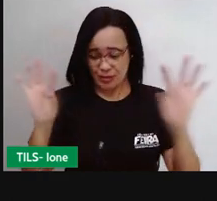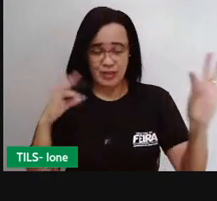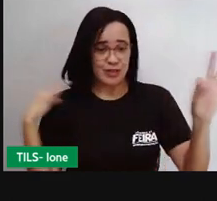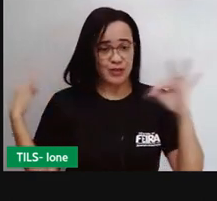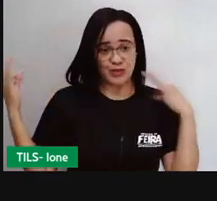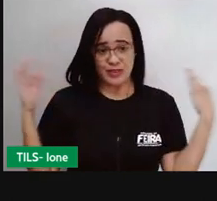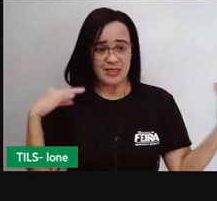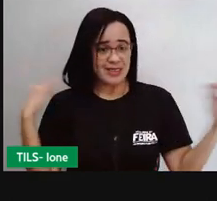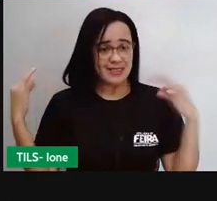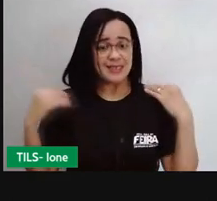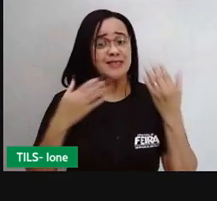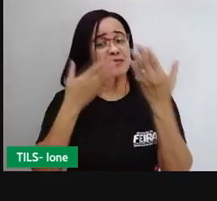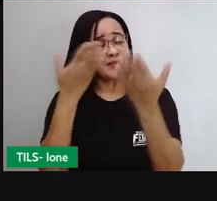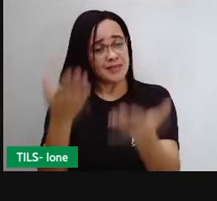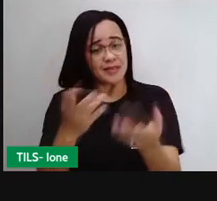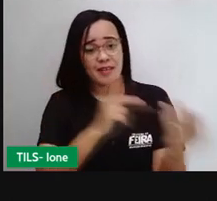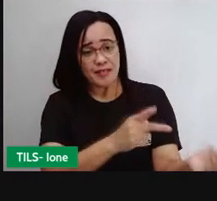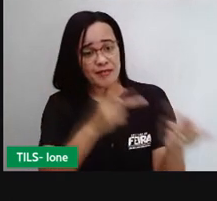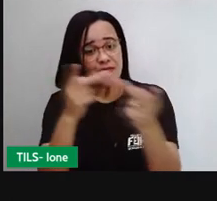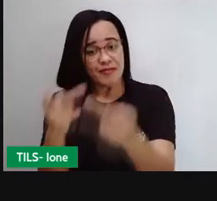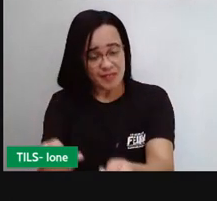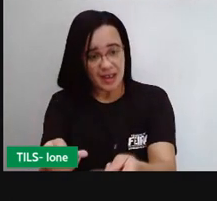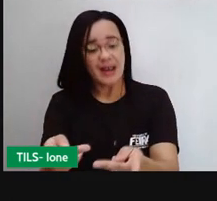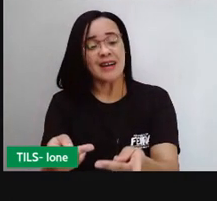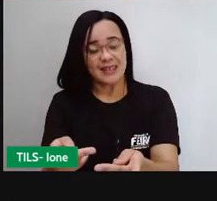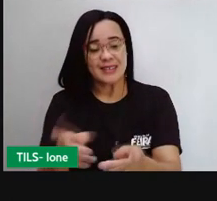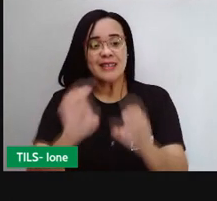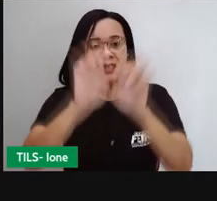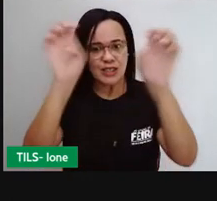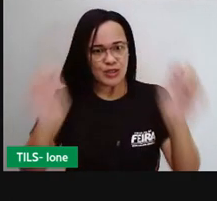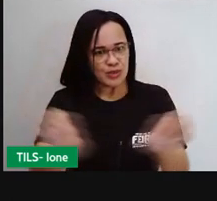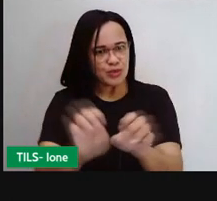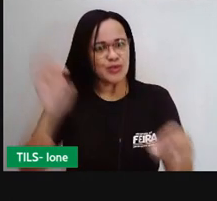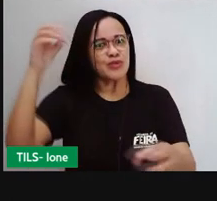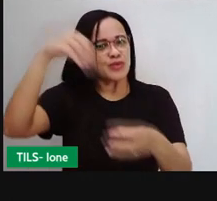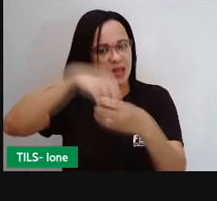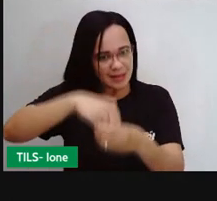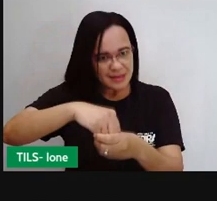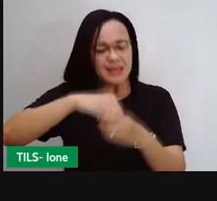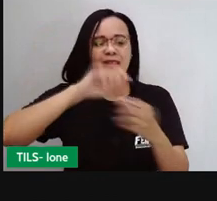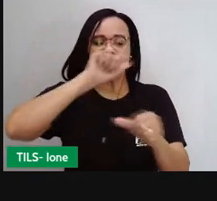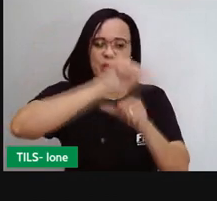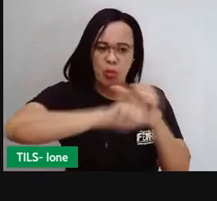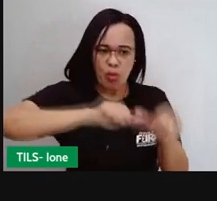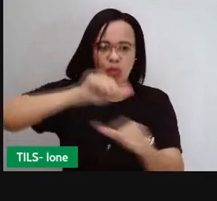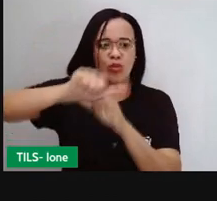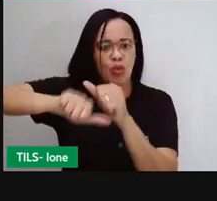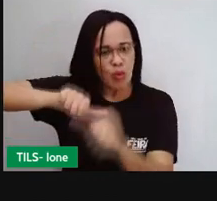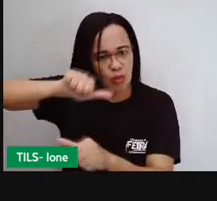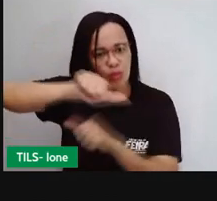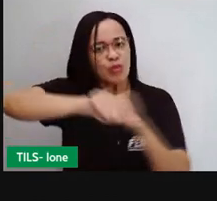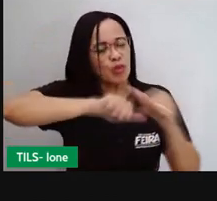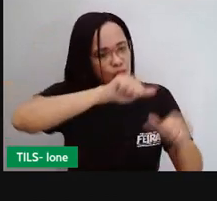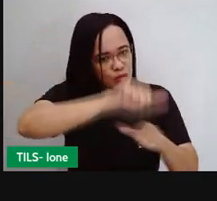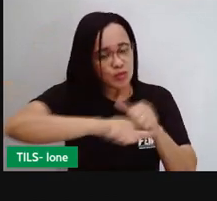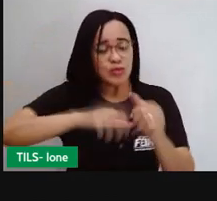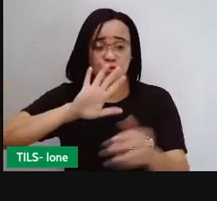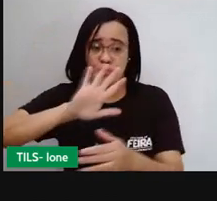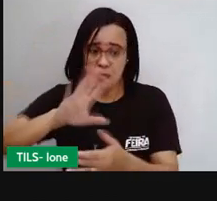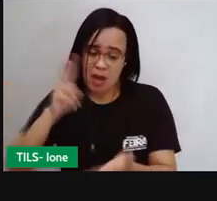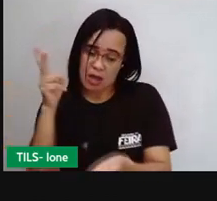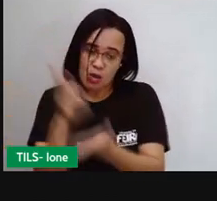essa fotografia, toda a estrutura urbana, né? Que sofreu modificações no decorrer do tempo, mas que preserva, né? A